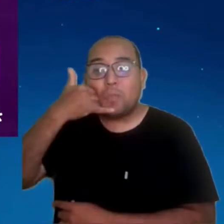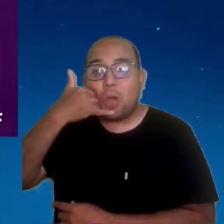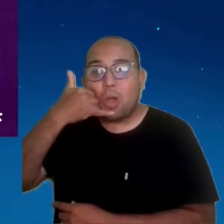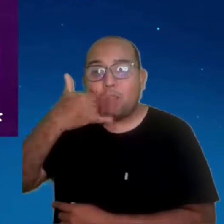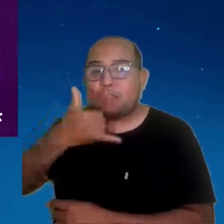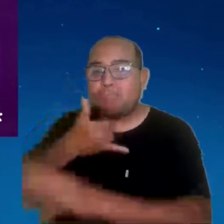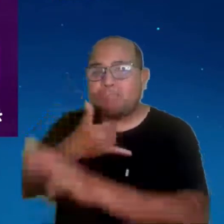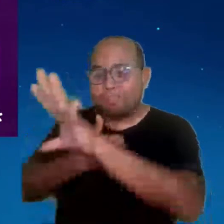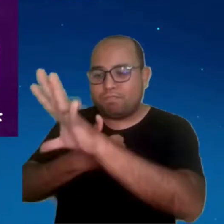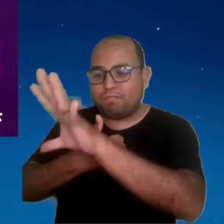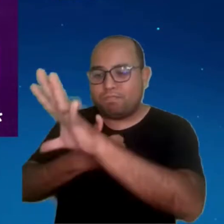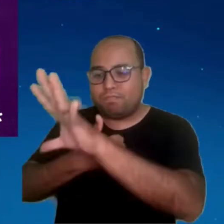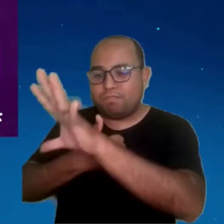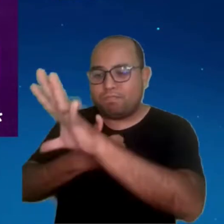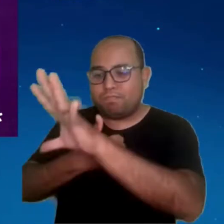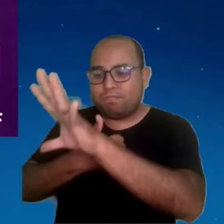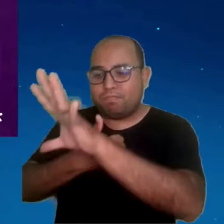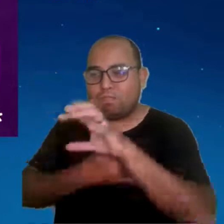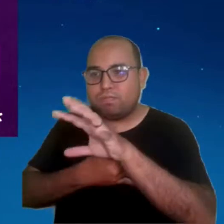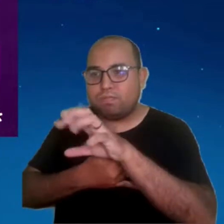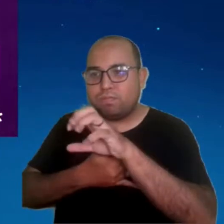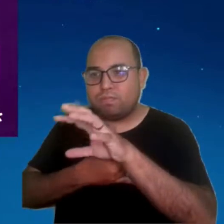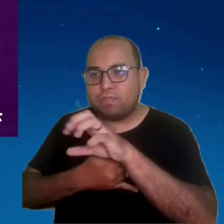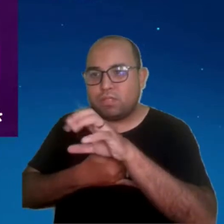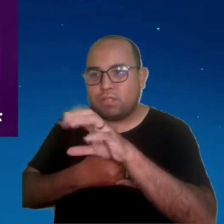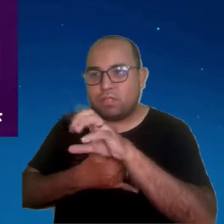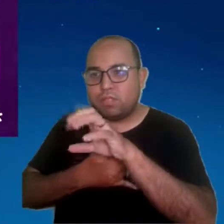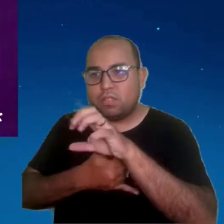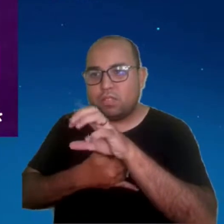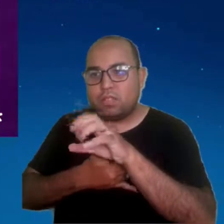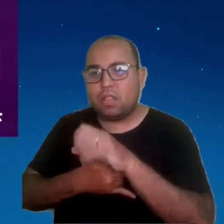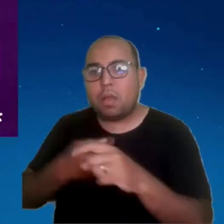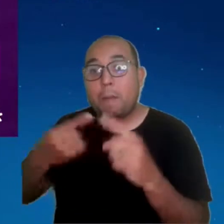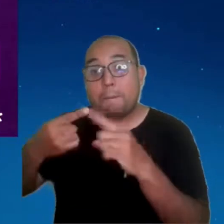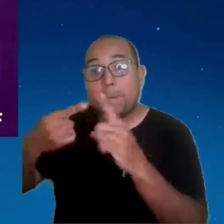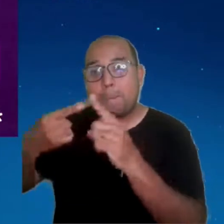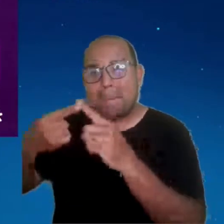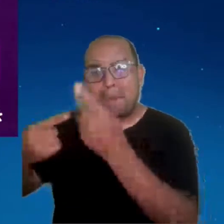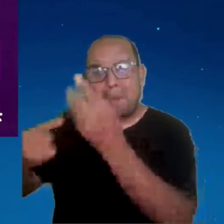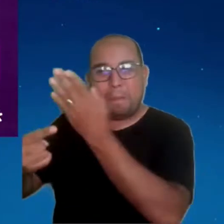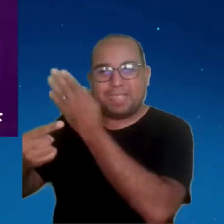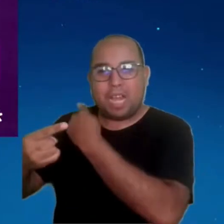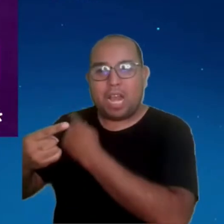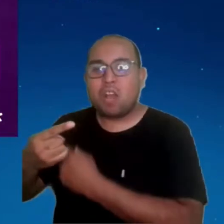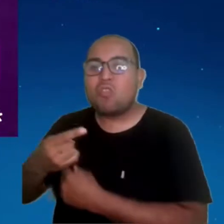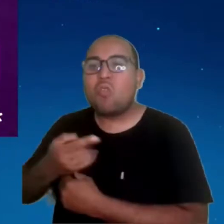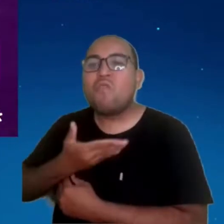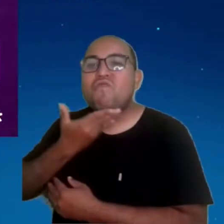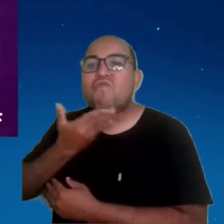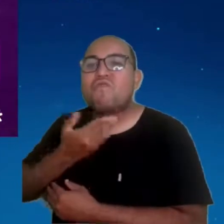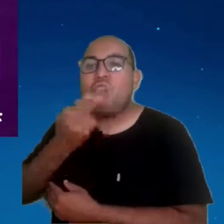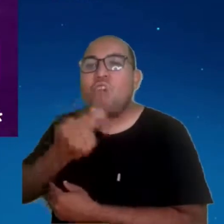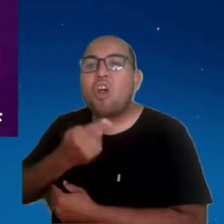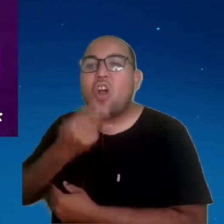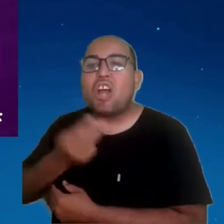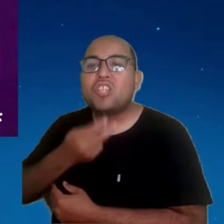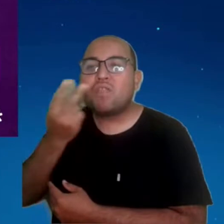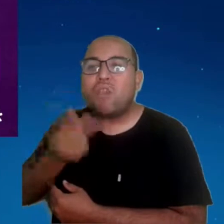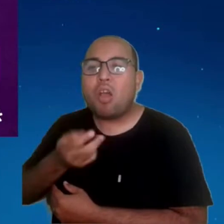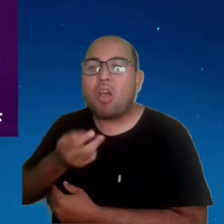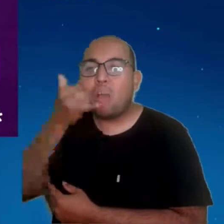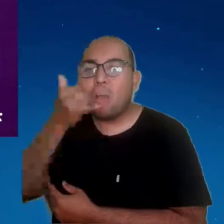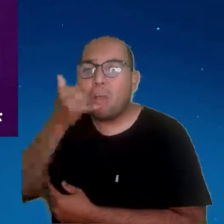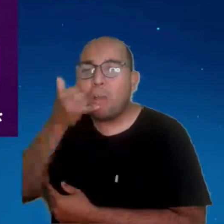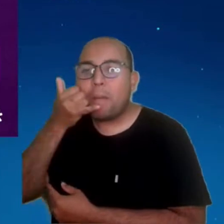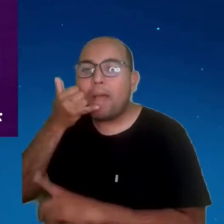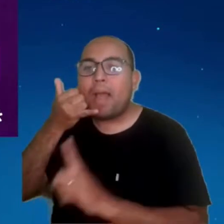Então, a gente teve isso da primeira, que era só voz, passamos por SMS, depois passamos por multimídia, depois chegamos no stream, chegamos em velocidade, que é o 4G,